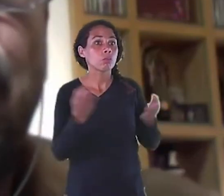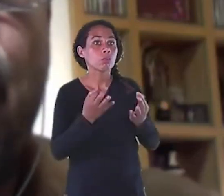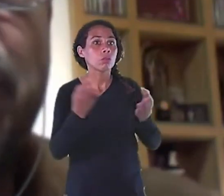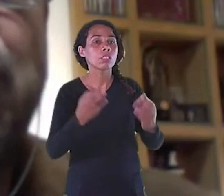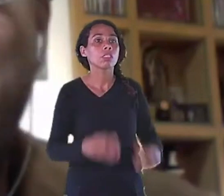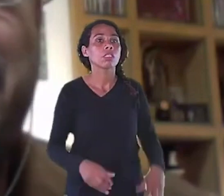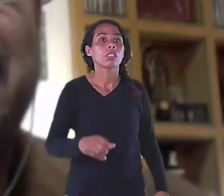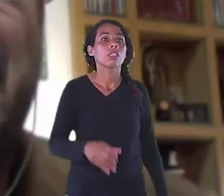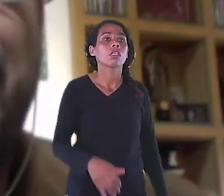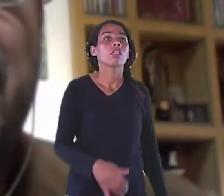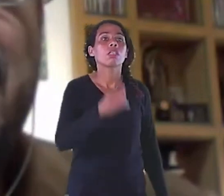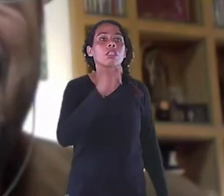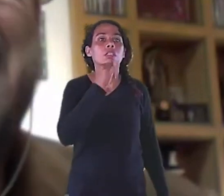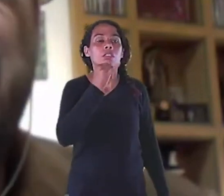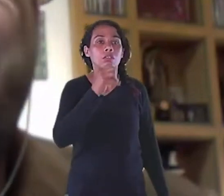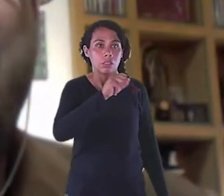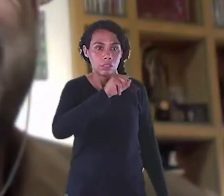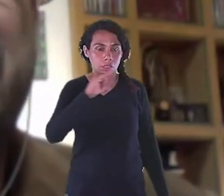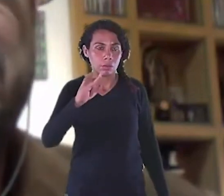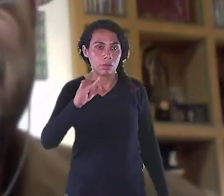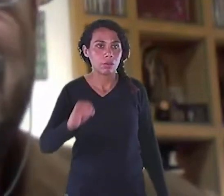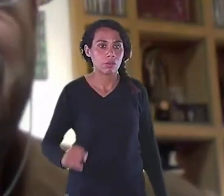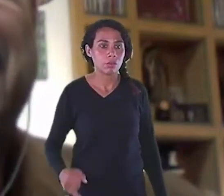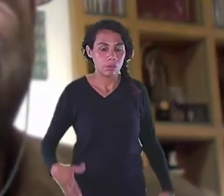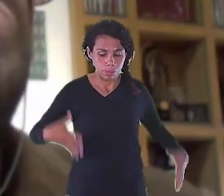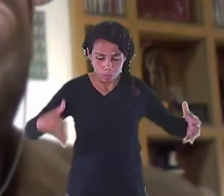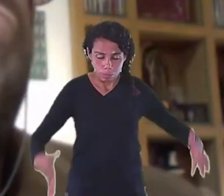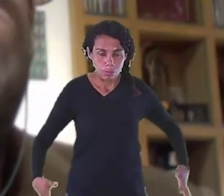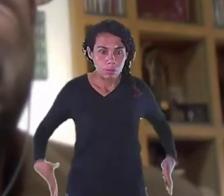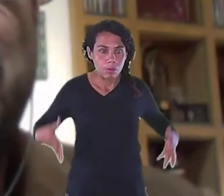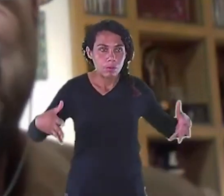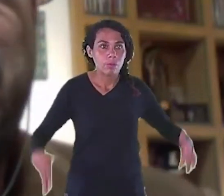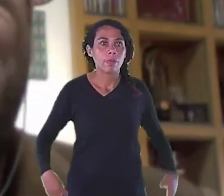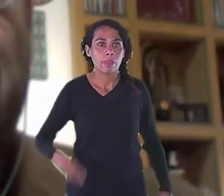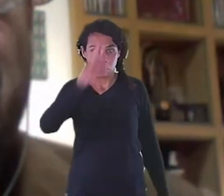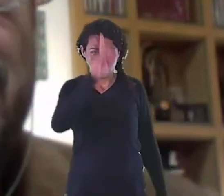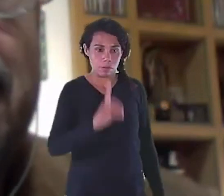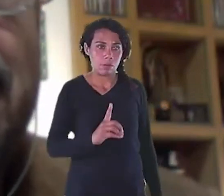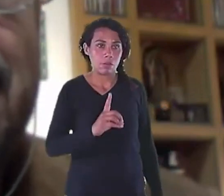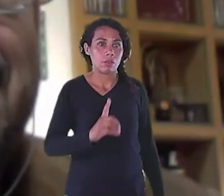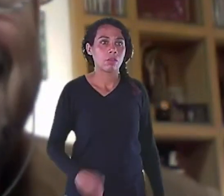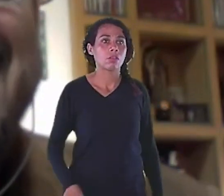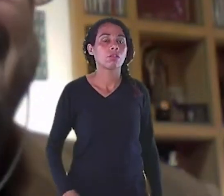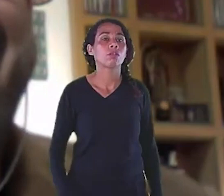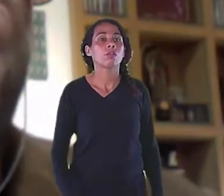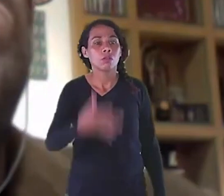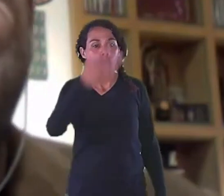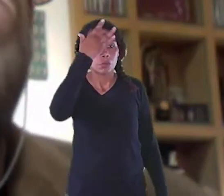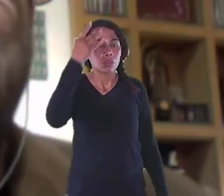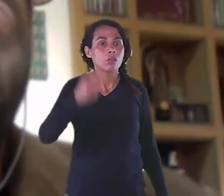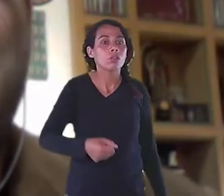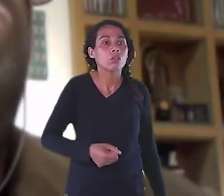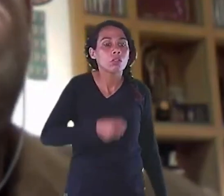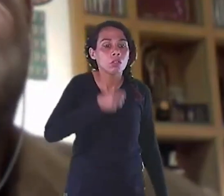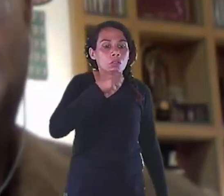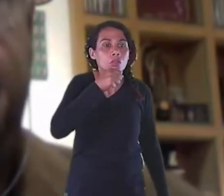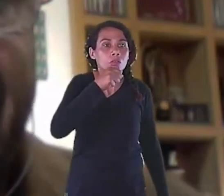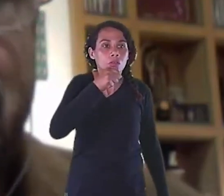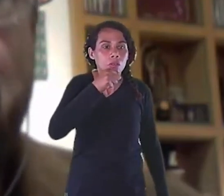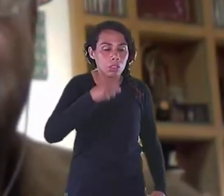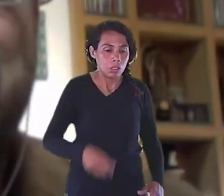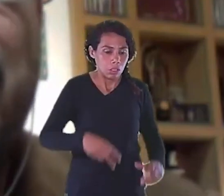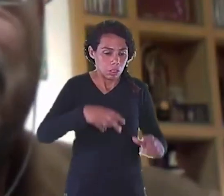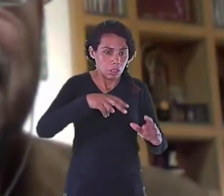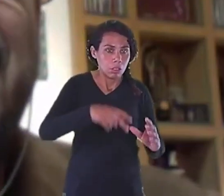metálicos Dentro do ônibus Não era metálico Eles eram emborrachados Para dar um tátil melhor Dentro do saguão